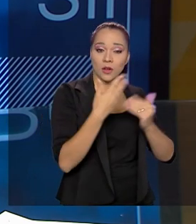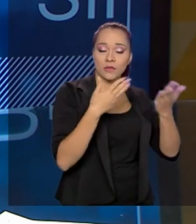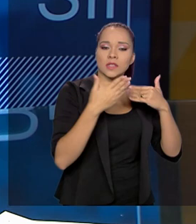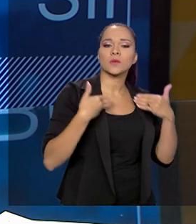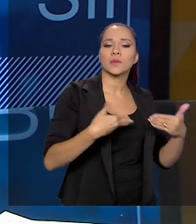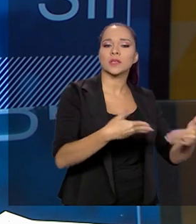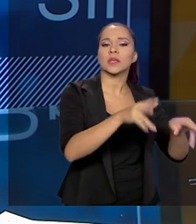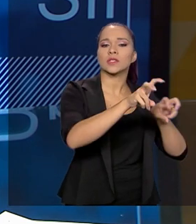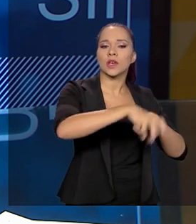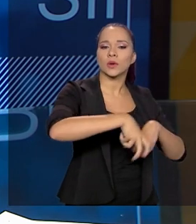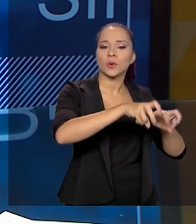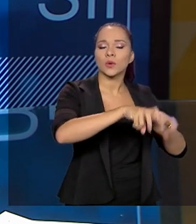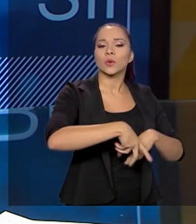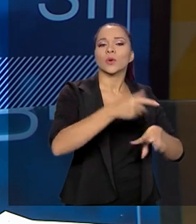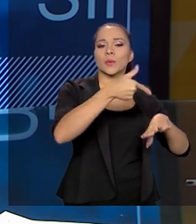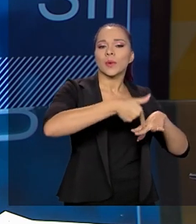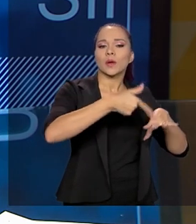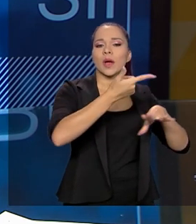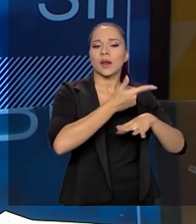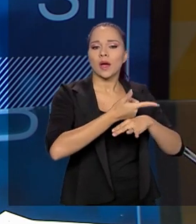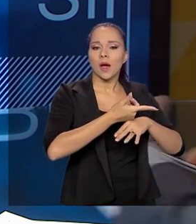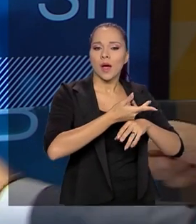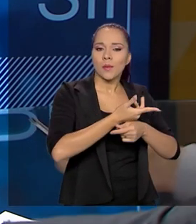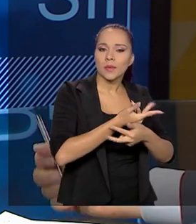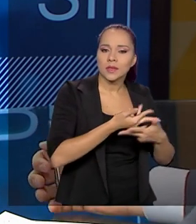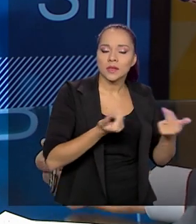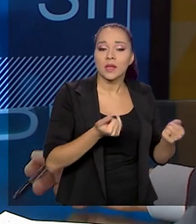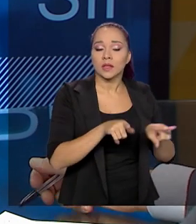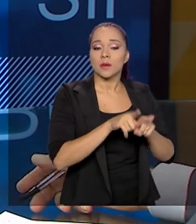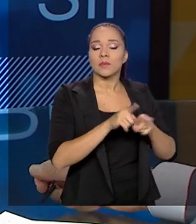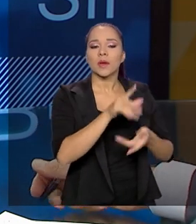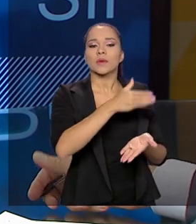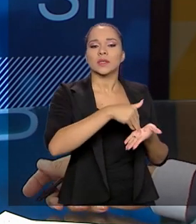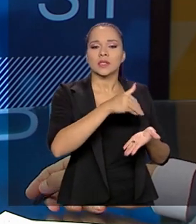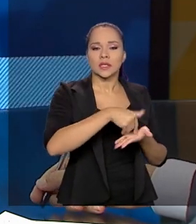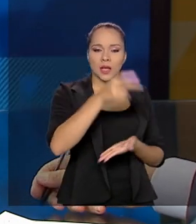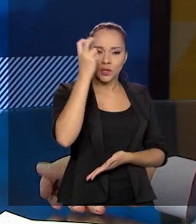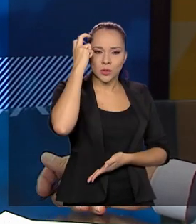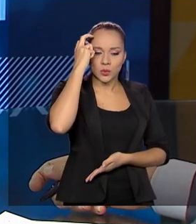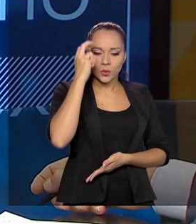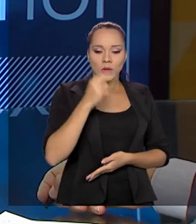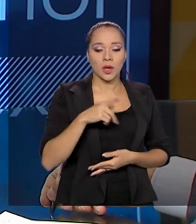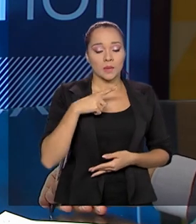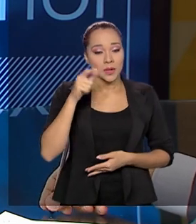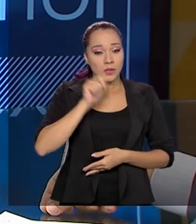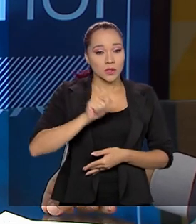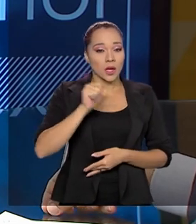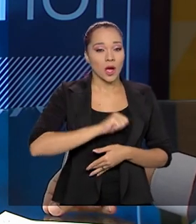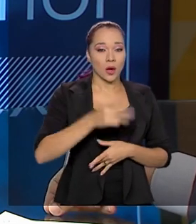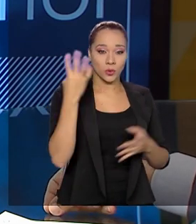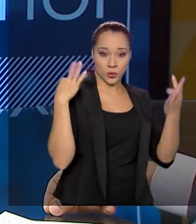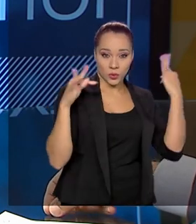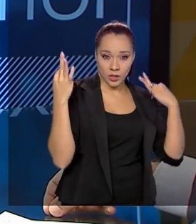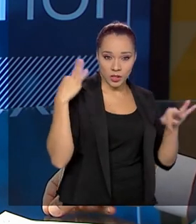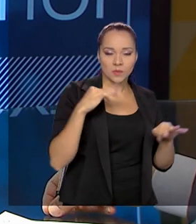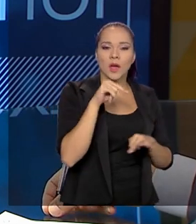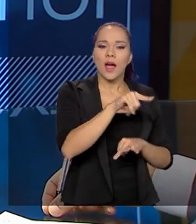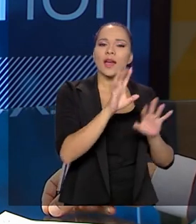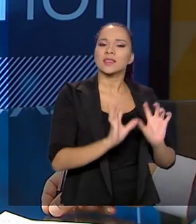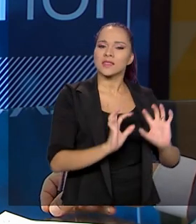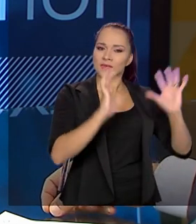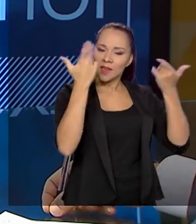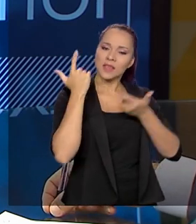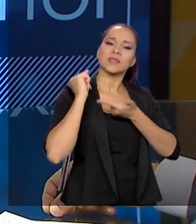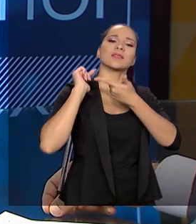Agricultura, Agropecuária e Abastecimento e também com a Secretaria de Cultura para associar o turismo a essas festas